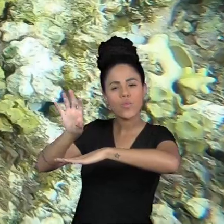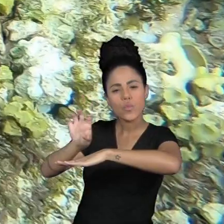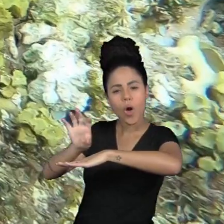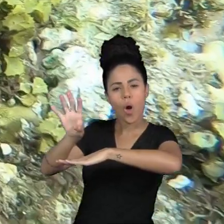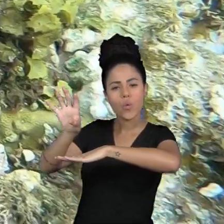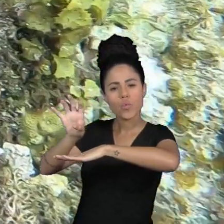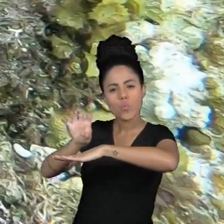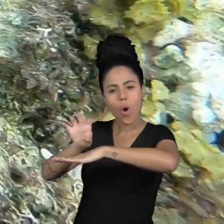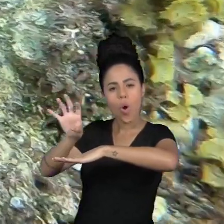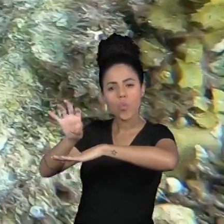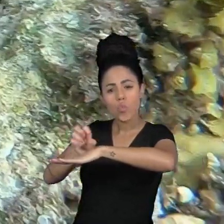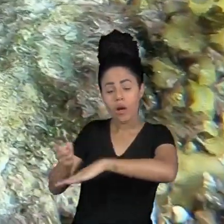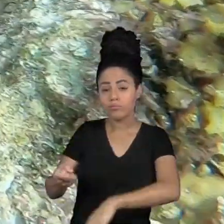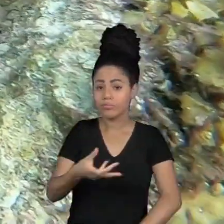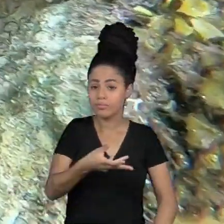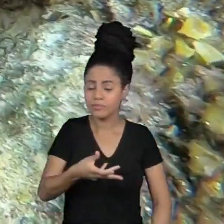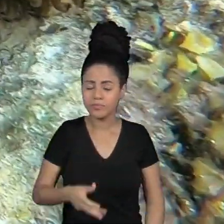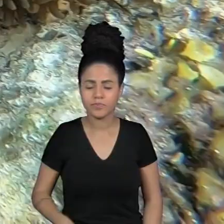circunstância